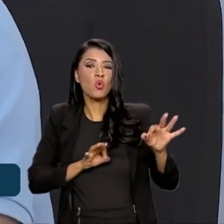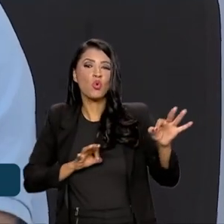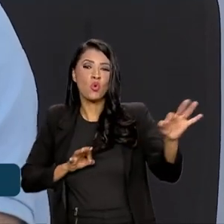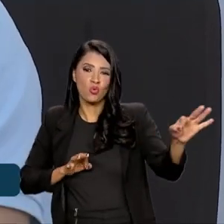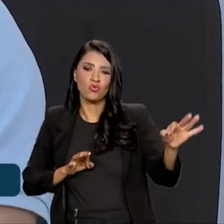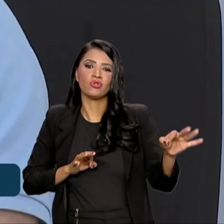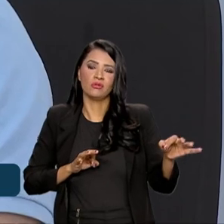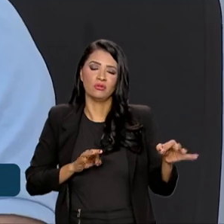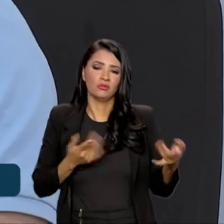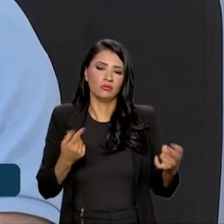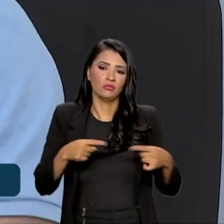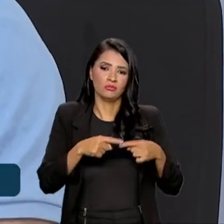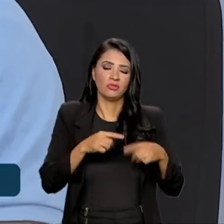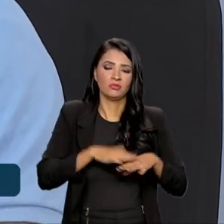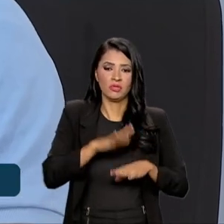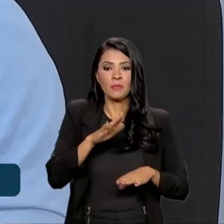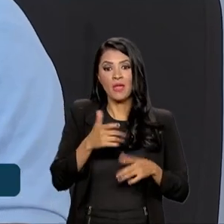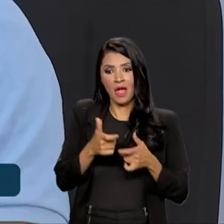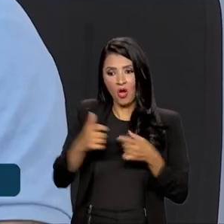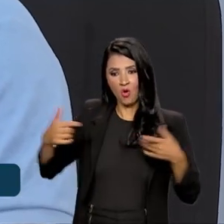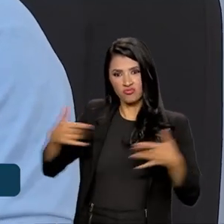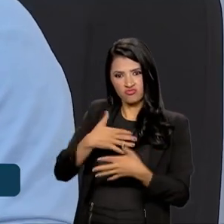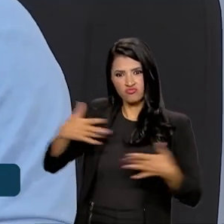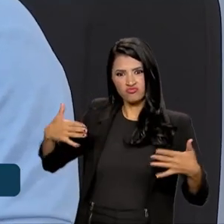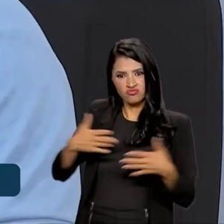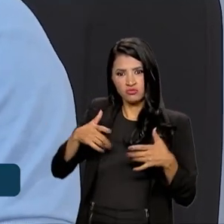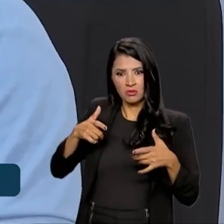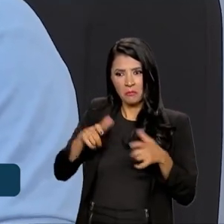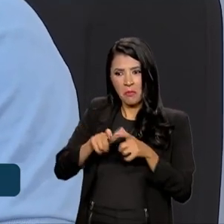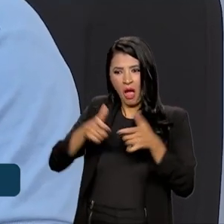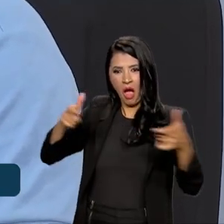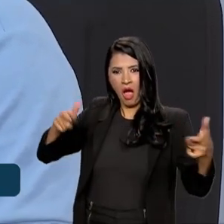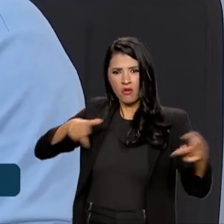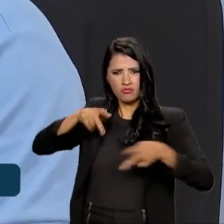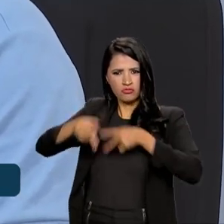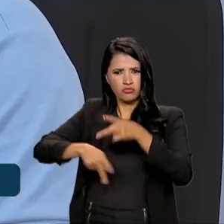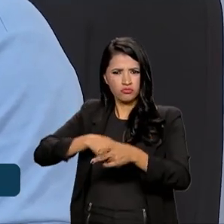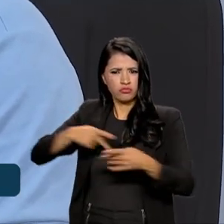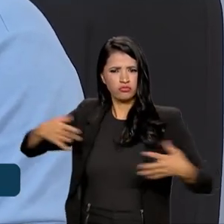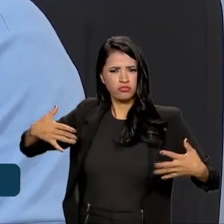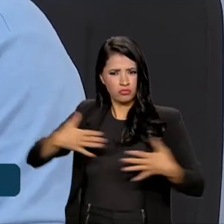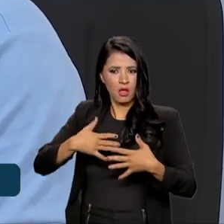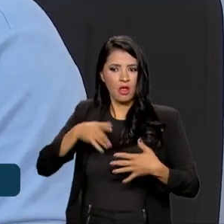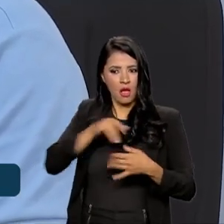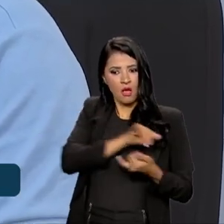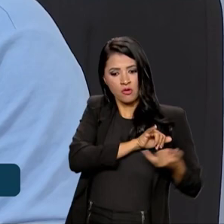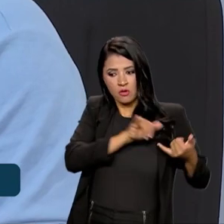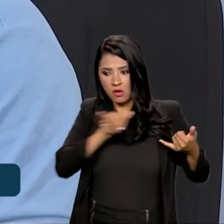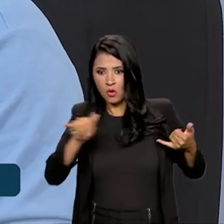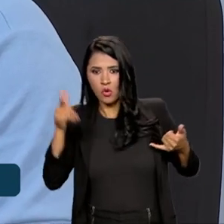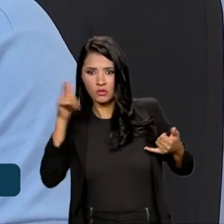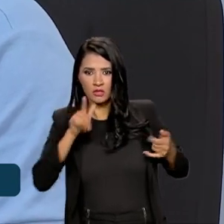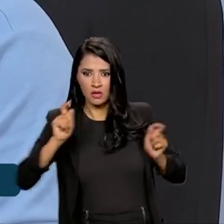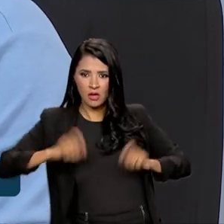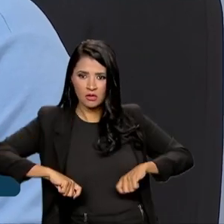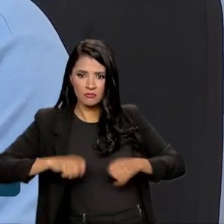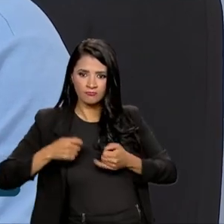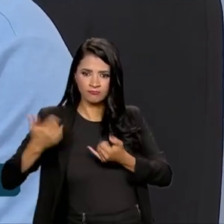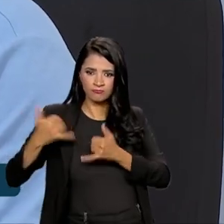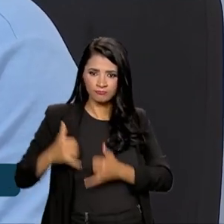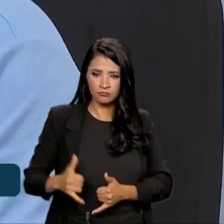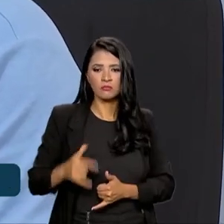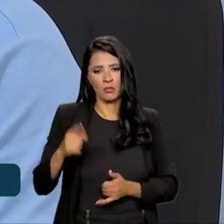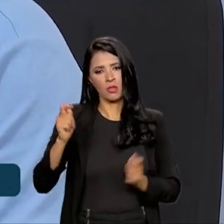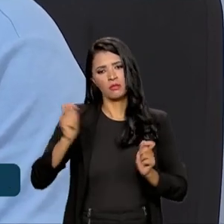Agora, as comunidades maiores, que têm um contingente populacional maior e uma possibilidade da rede chegar até lá, isso tem, a gente pode